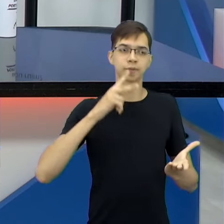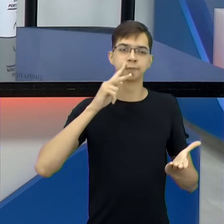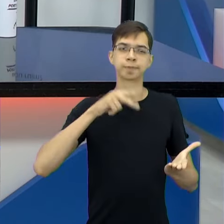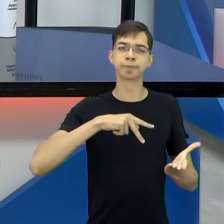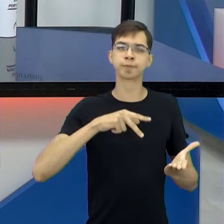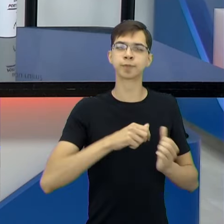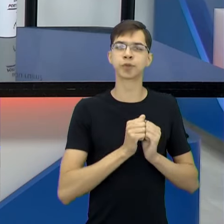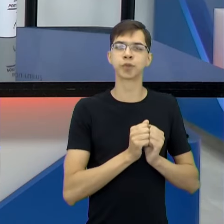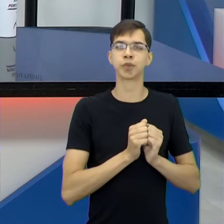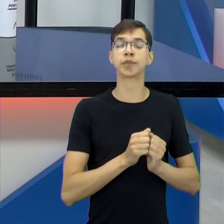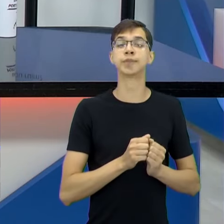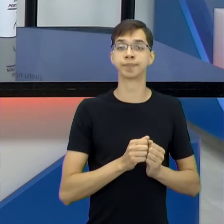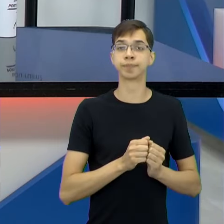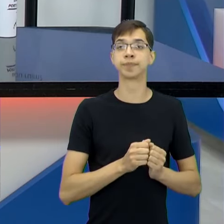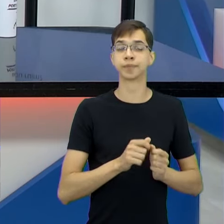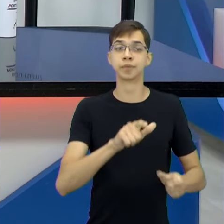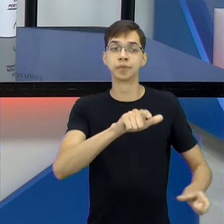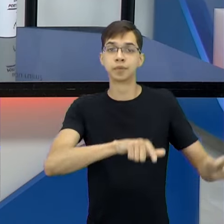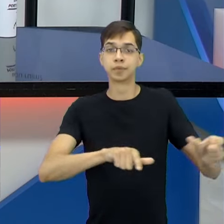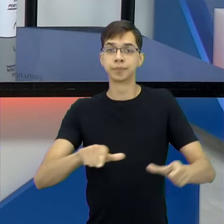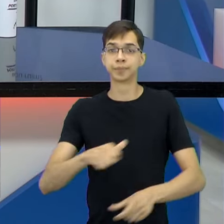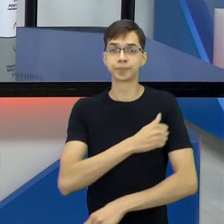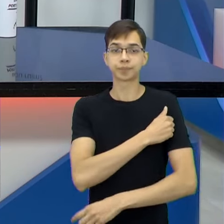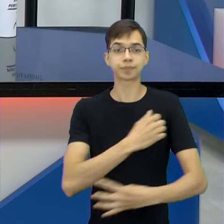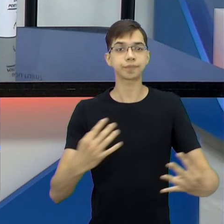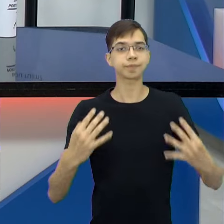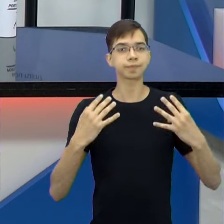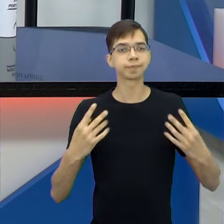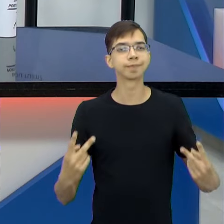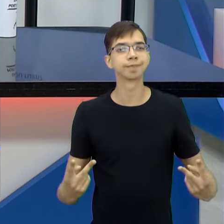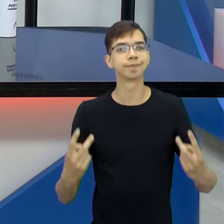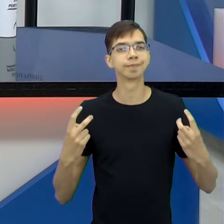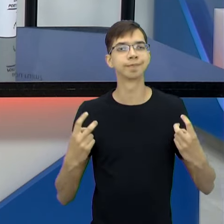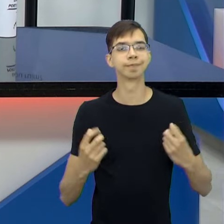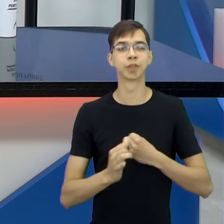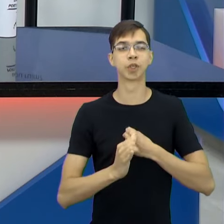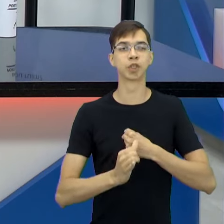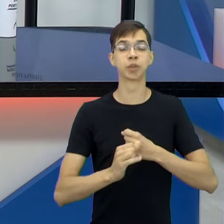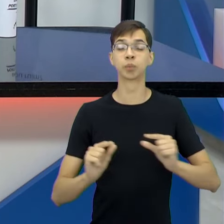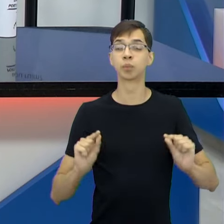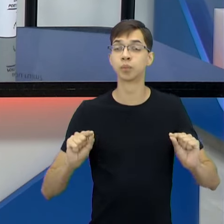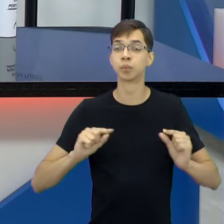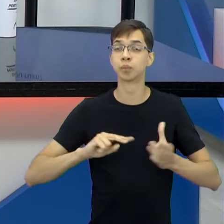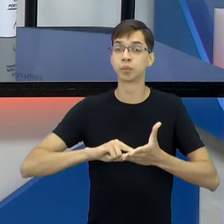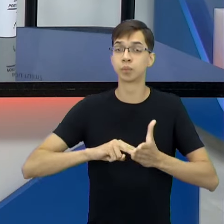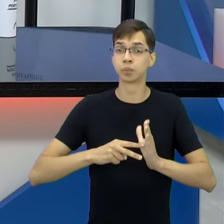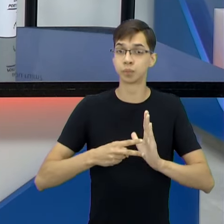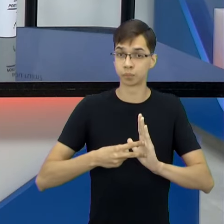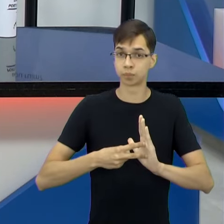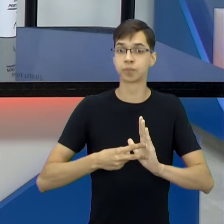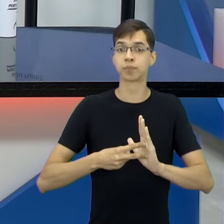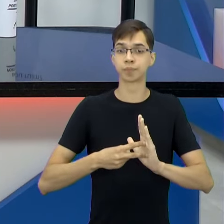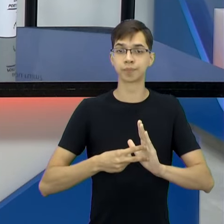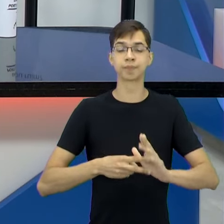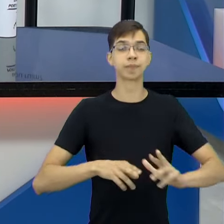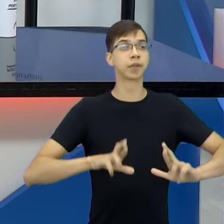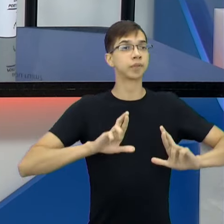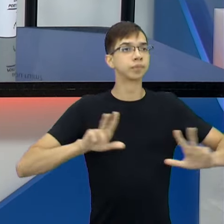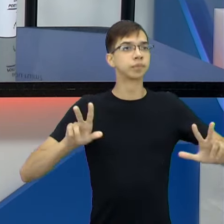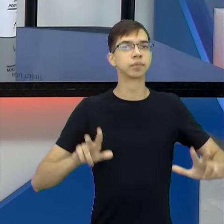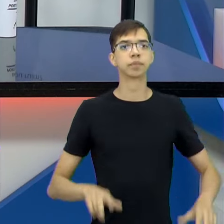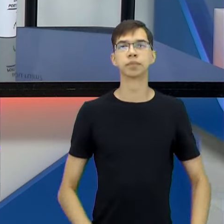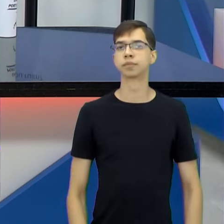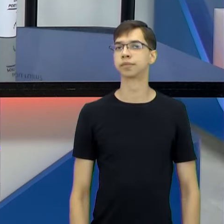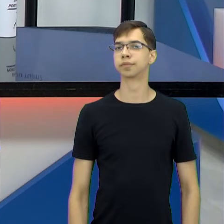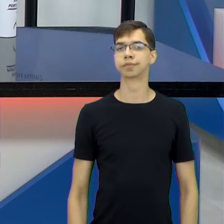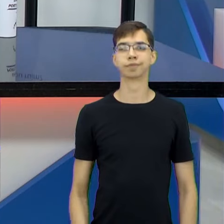mostrado realmente para os nossos estudantes, o que é a ia crônica, né? Então, não foi nada de outro mundo. Não, não. Você